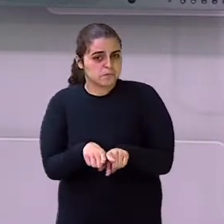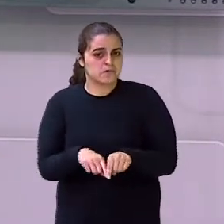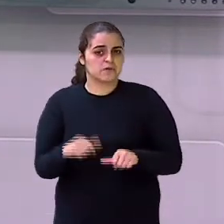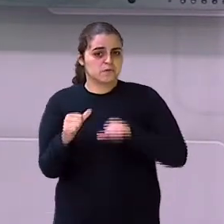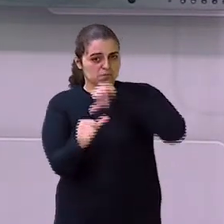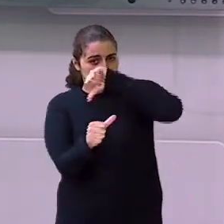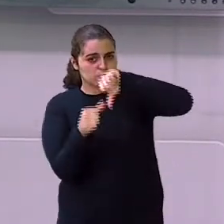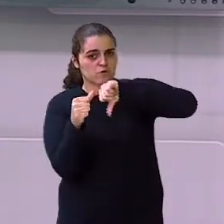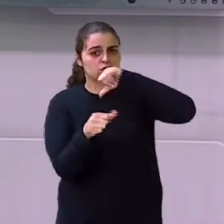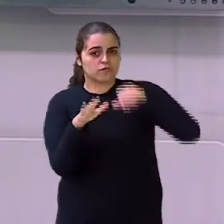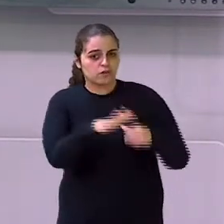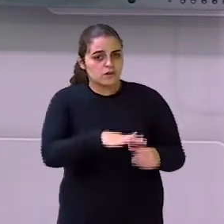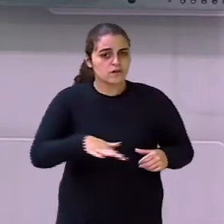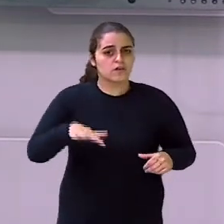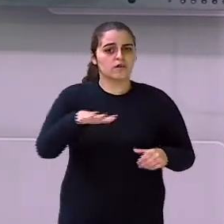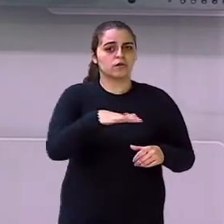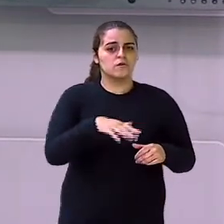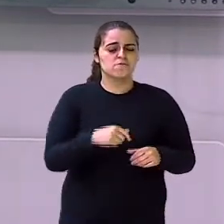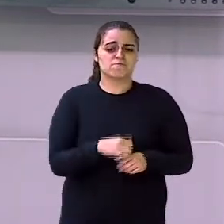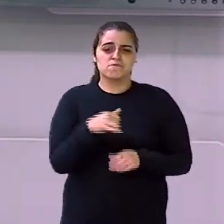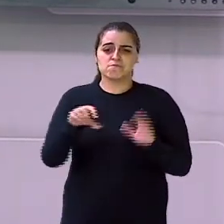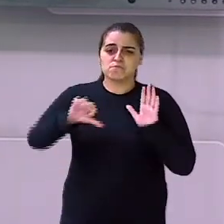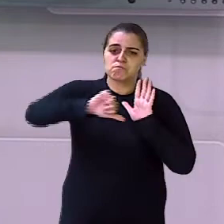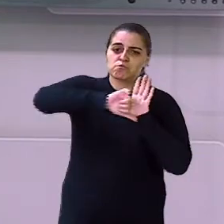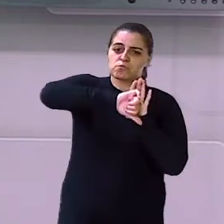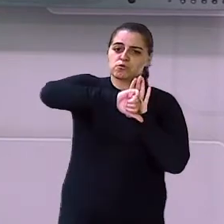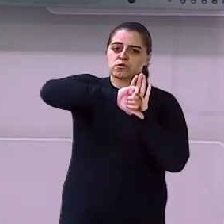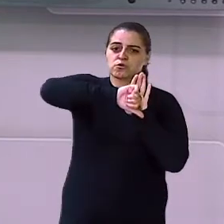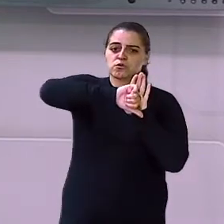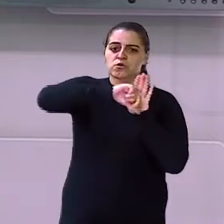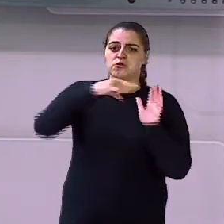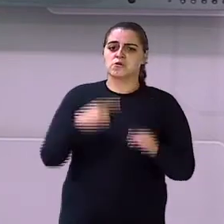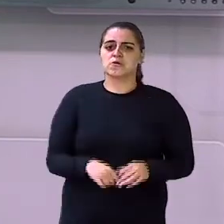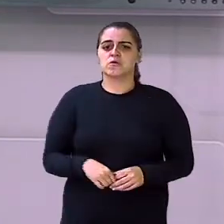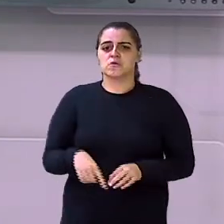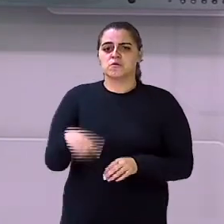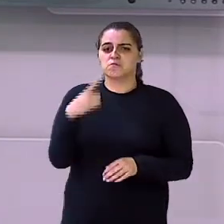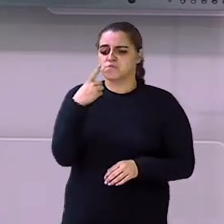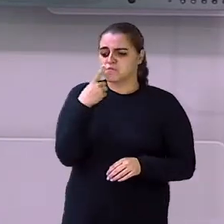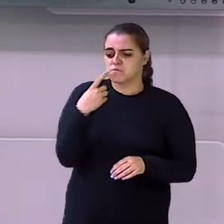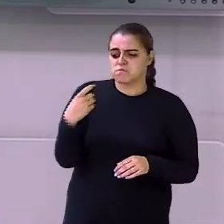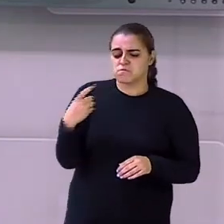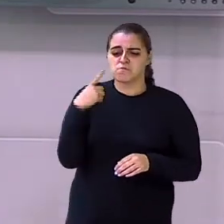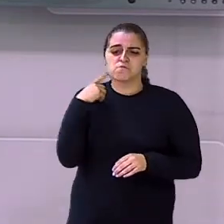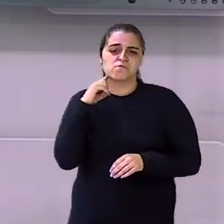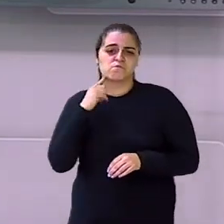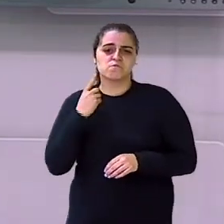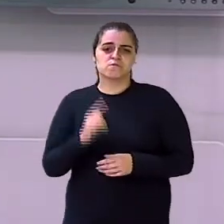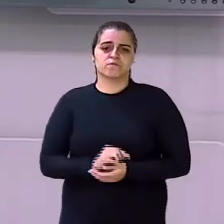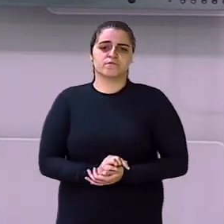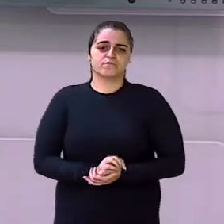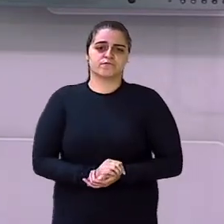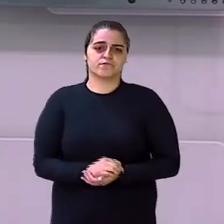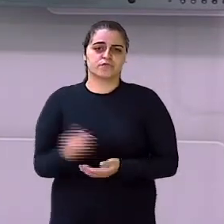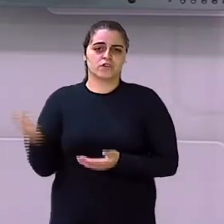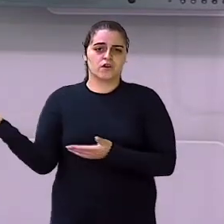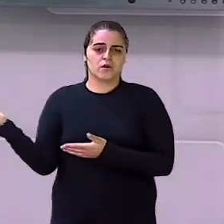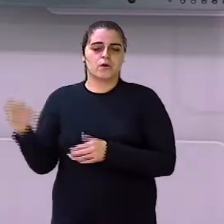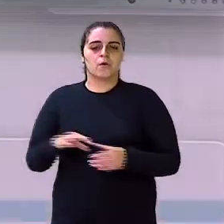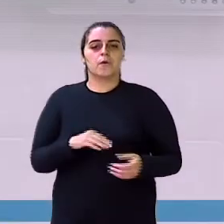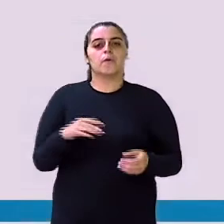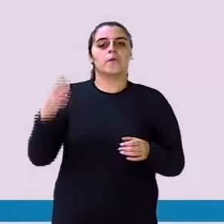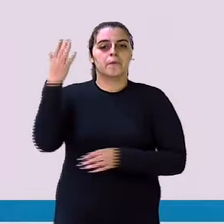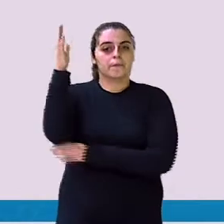modificando aquele ambiente para o ruim, para a poluição. Esse também é um ponto negativo. O meio